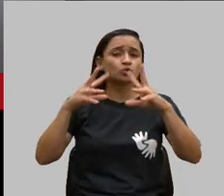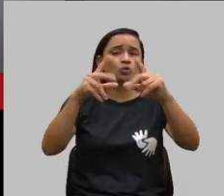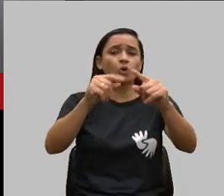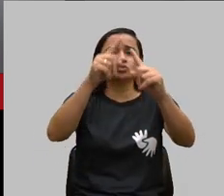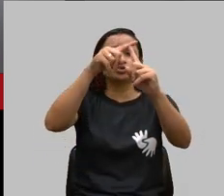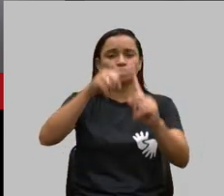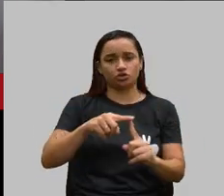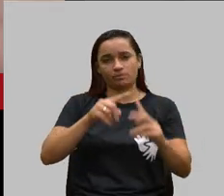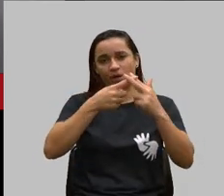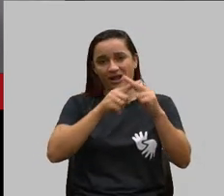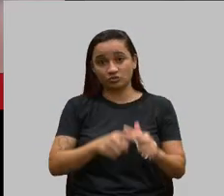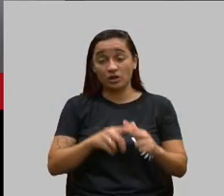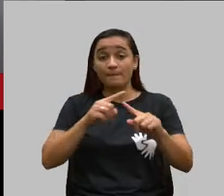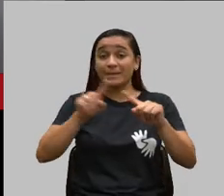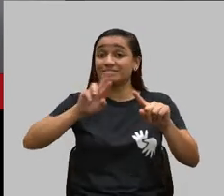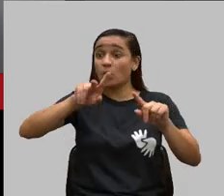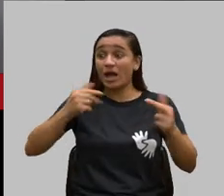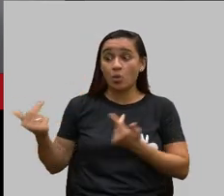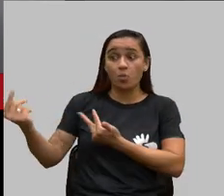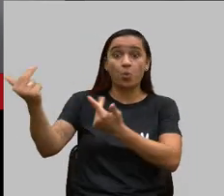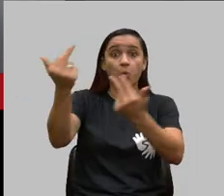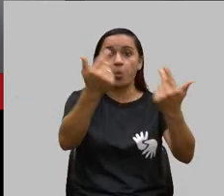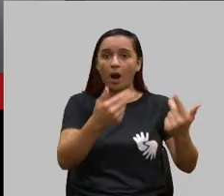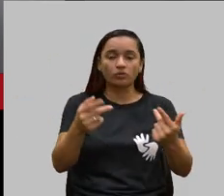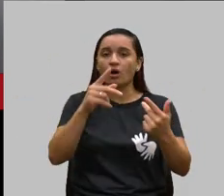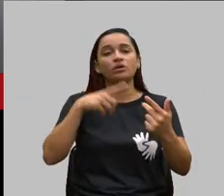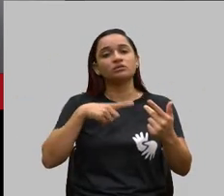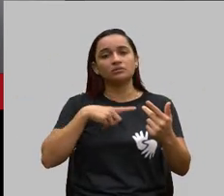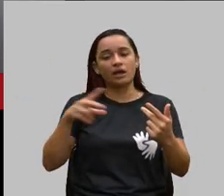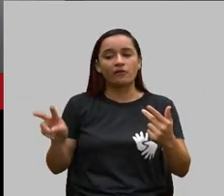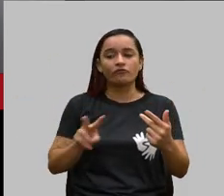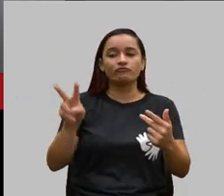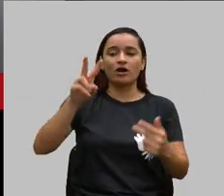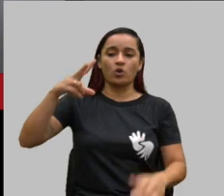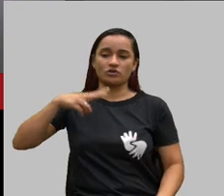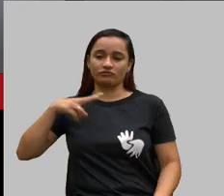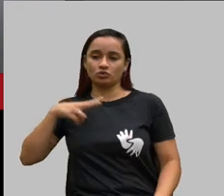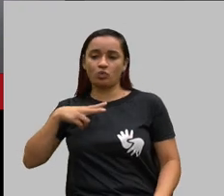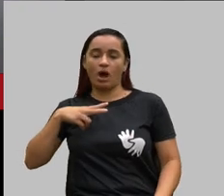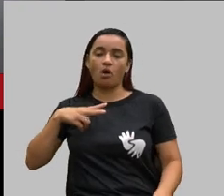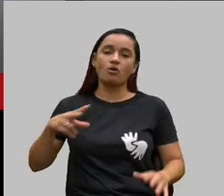indexa o valor máximo como ela faz no individual, porque a lei assim